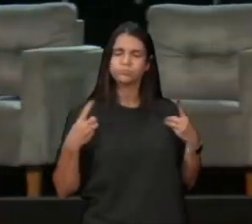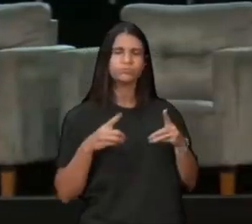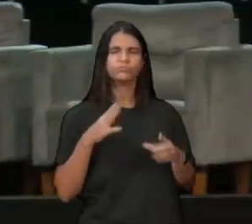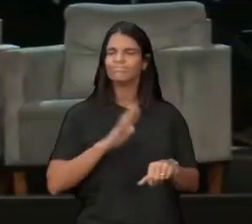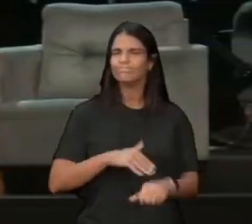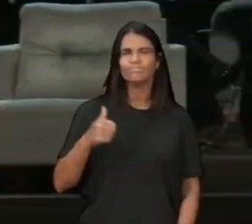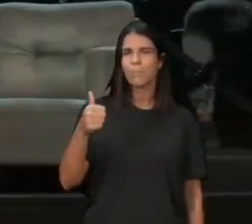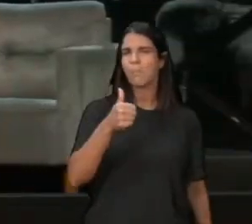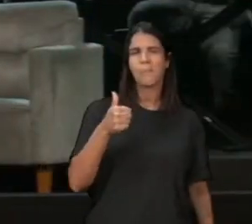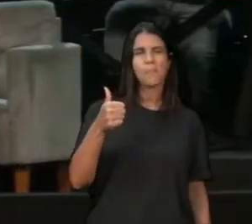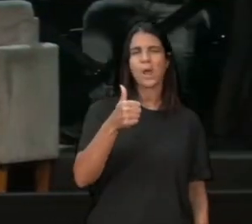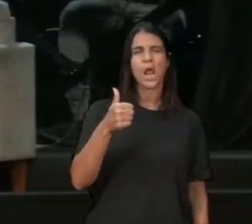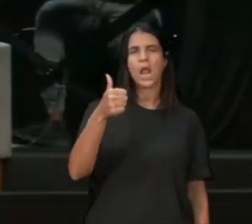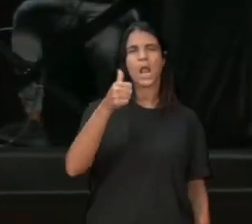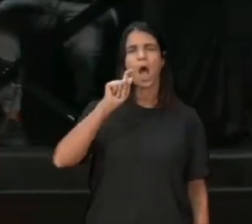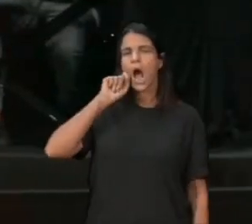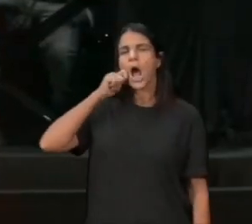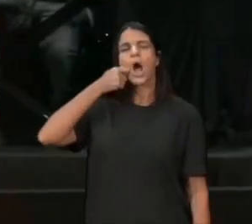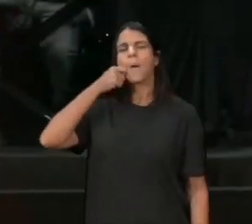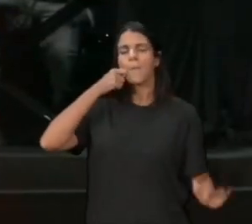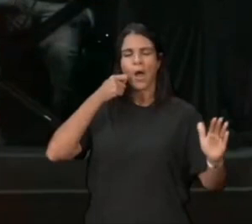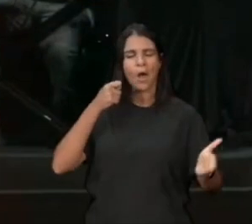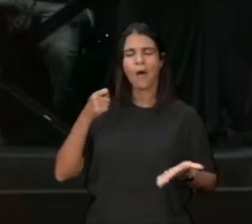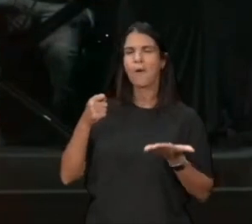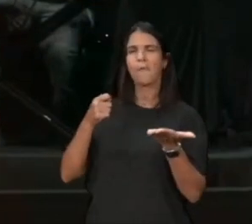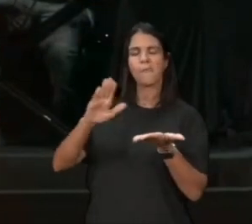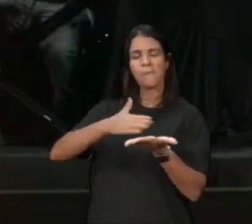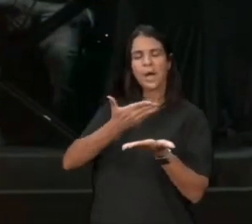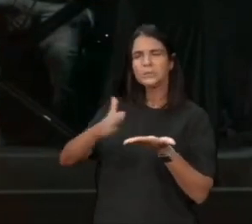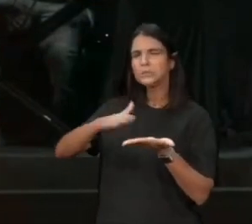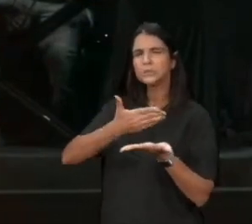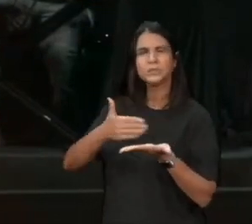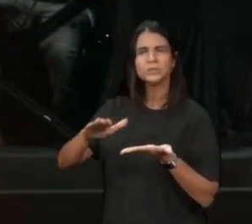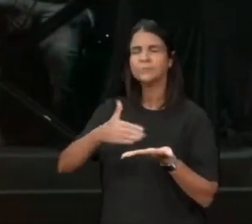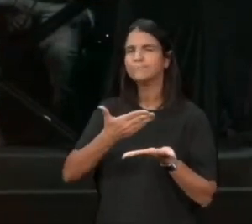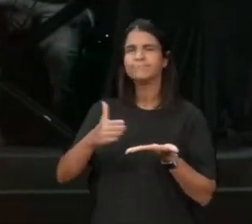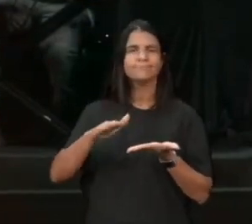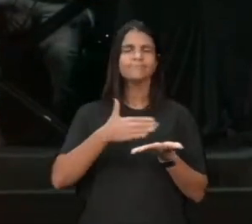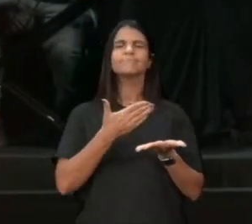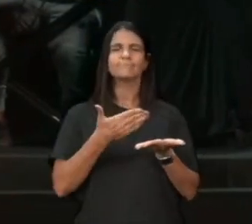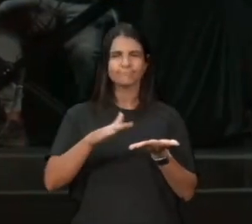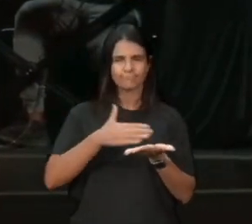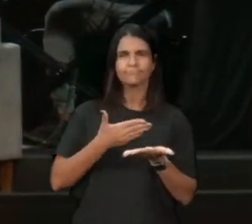Jesus, bota lá, uma, aquela pastinha, de, de rumos,